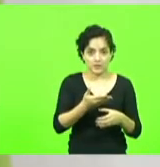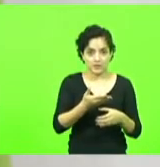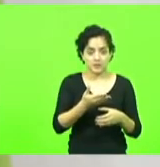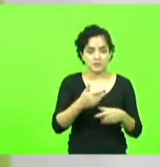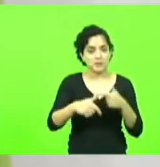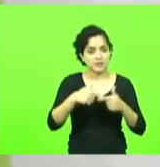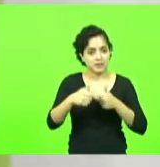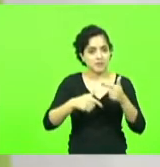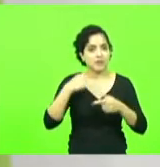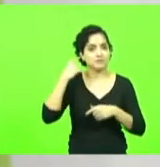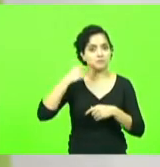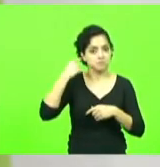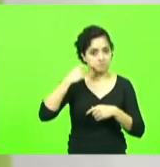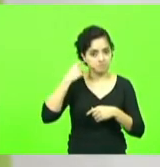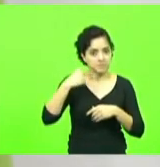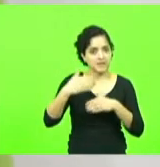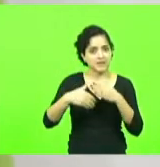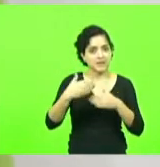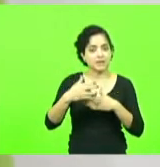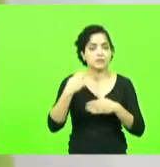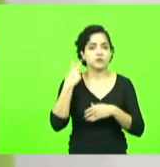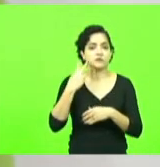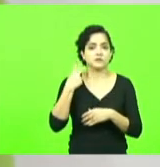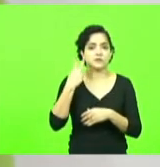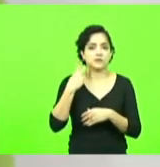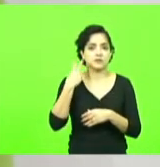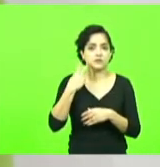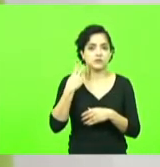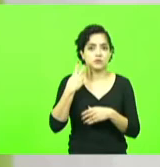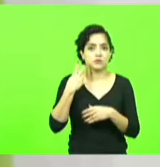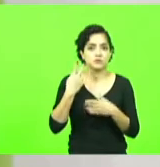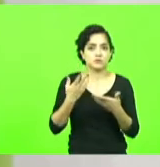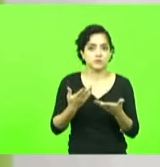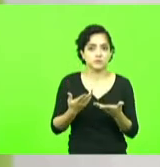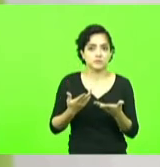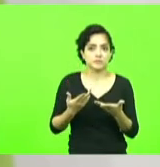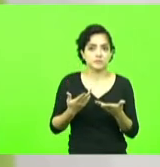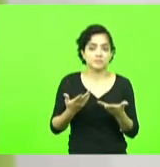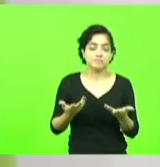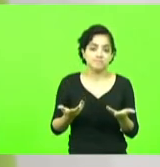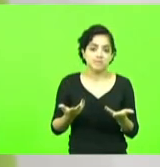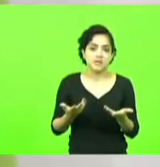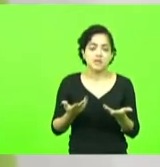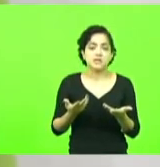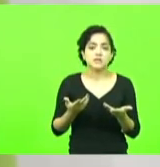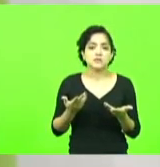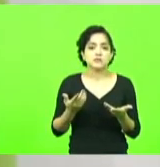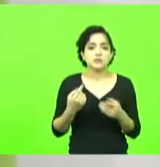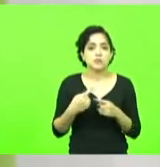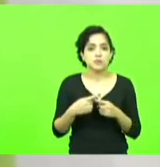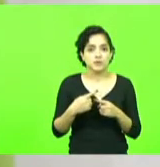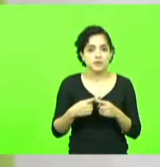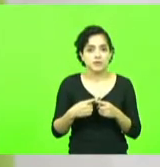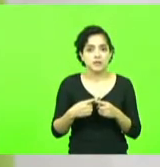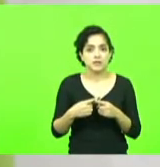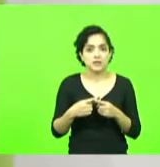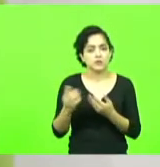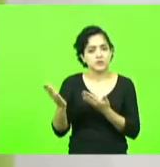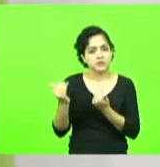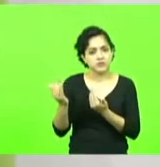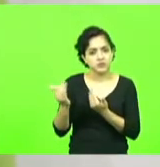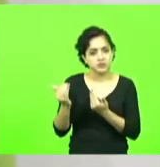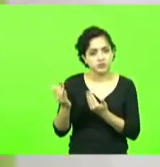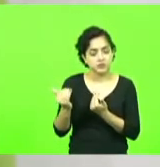e para ser vereador e isso deve ser fruto que normalmente quando a gente é jovem